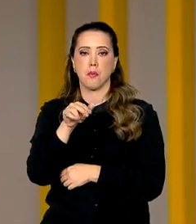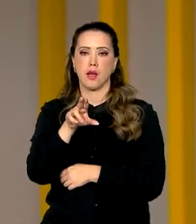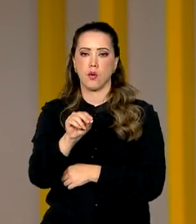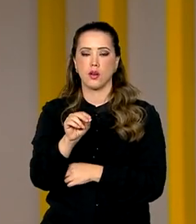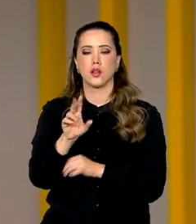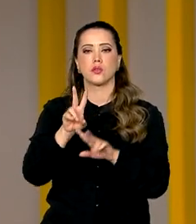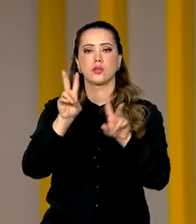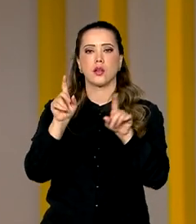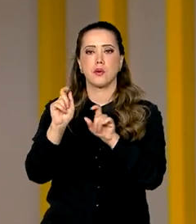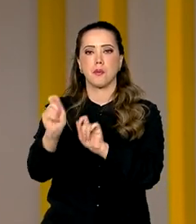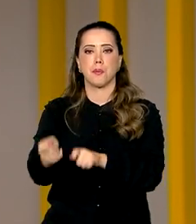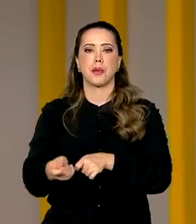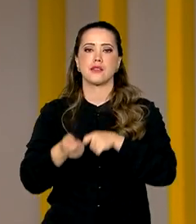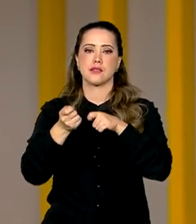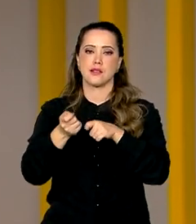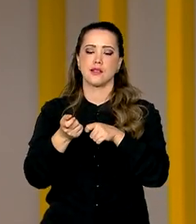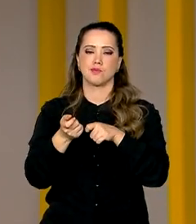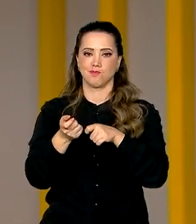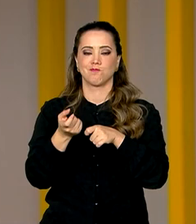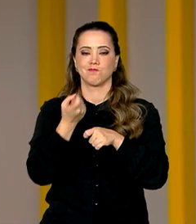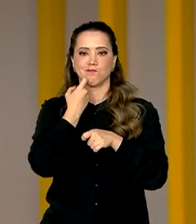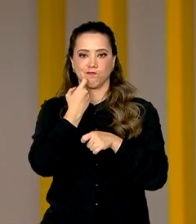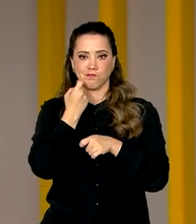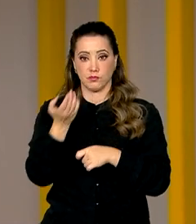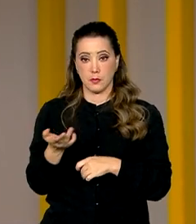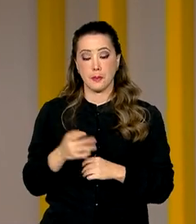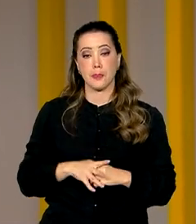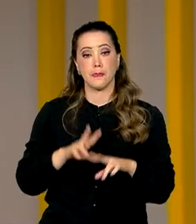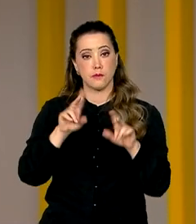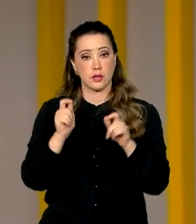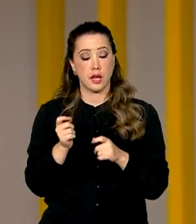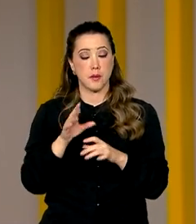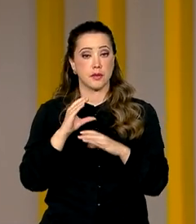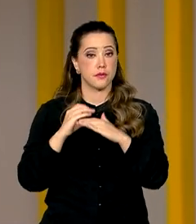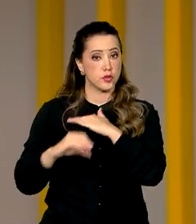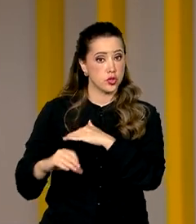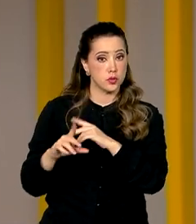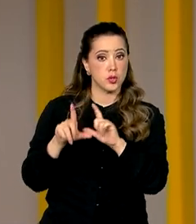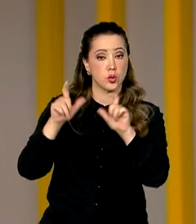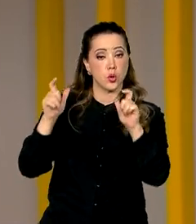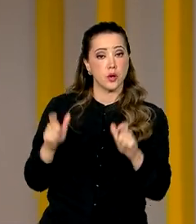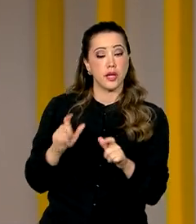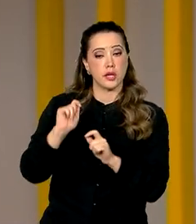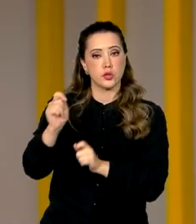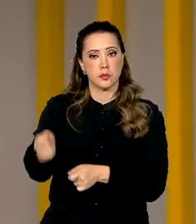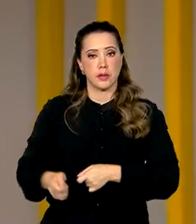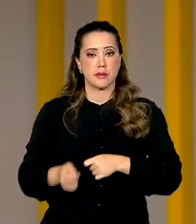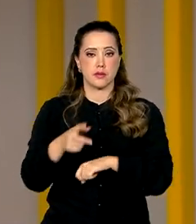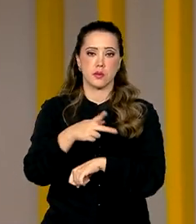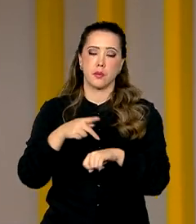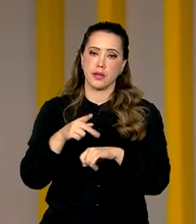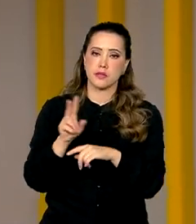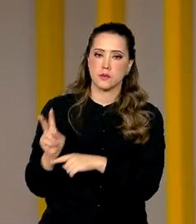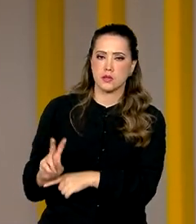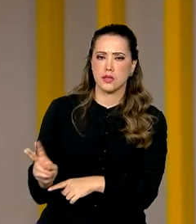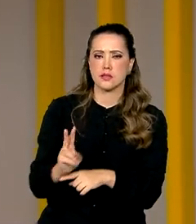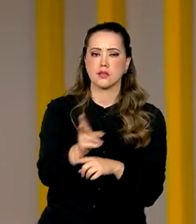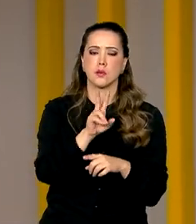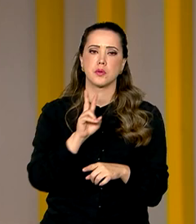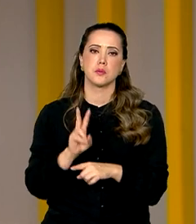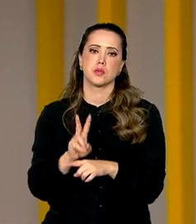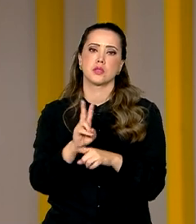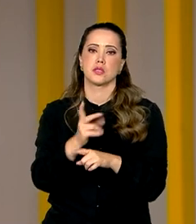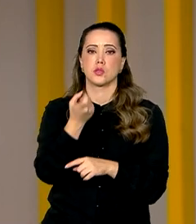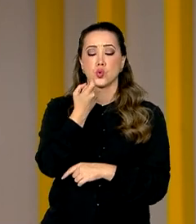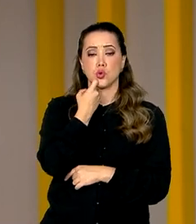Aquicultura. Durante o programa, ele falou sobre investimentos em terminais de pesca no país, fiscalização para proteção